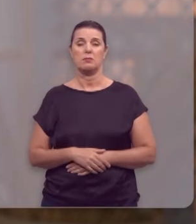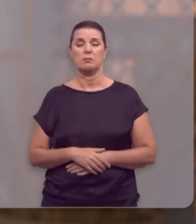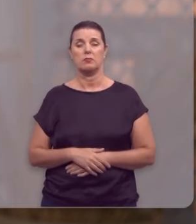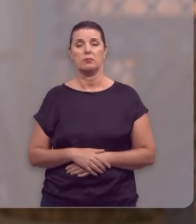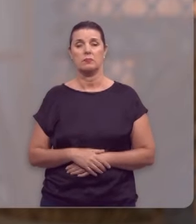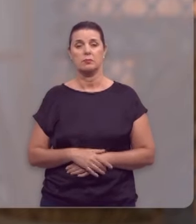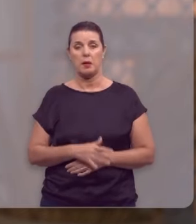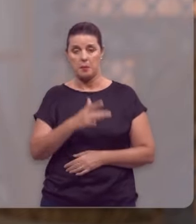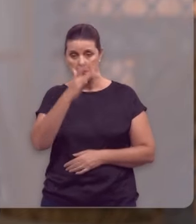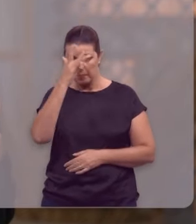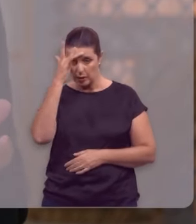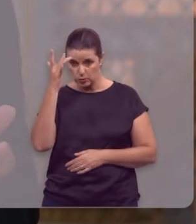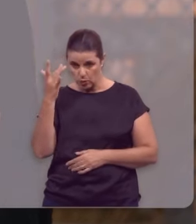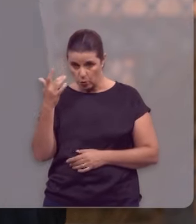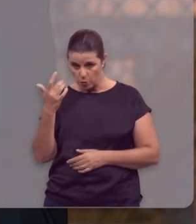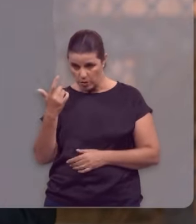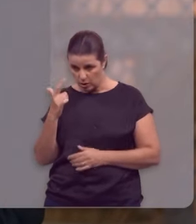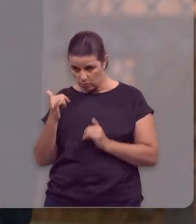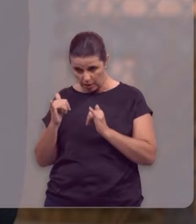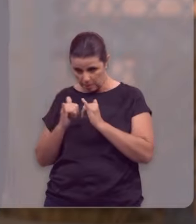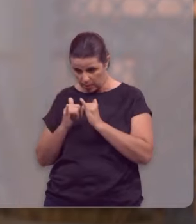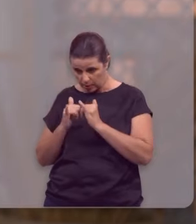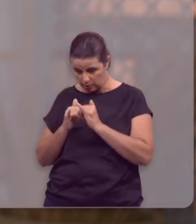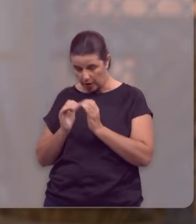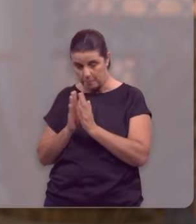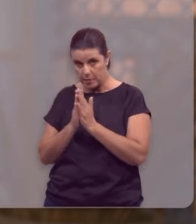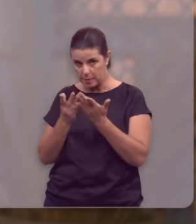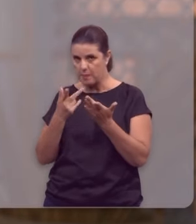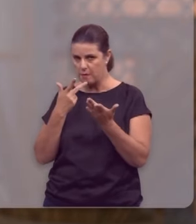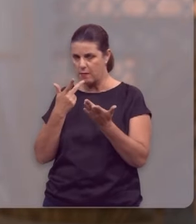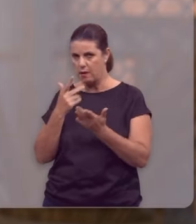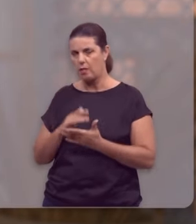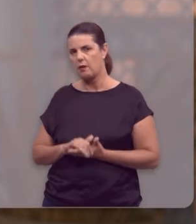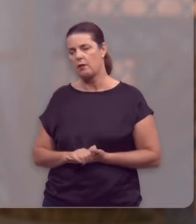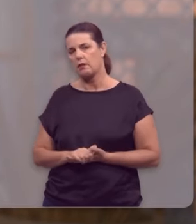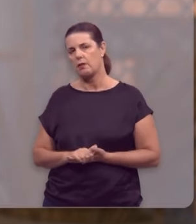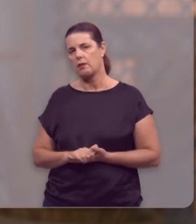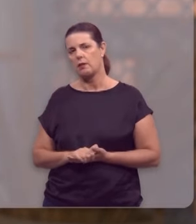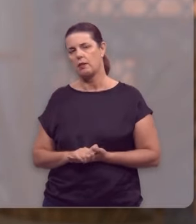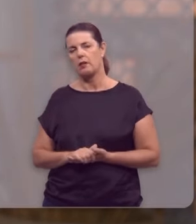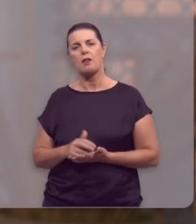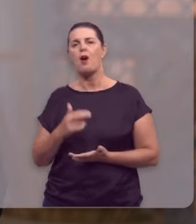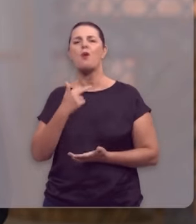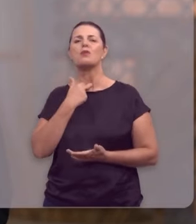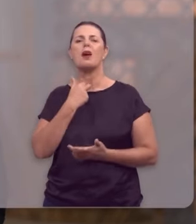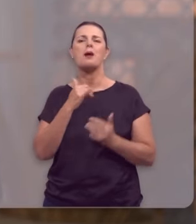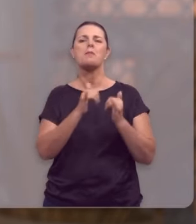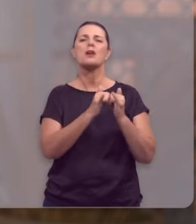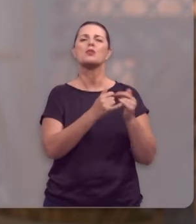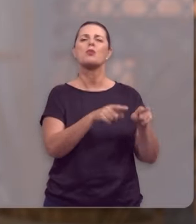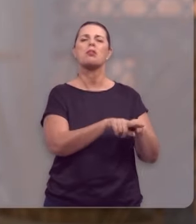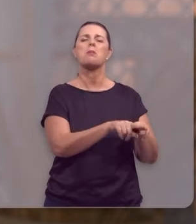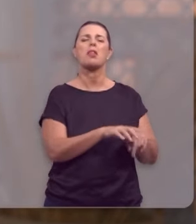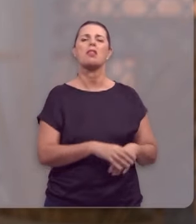A pessoa que não perdoa, a luz da Bíblia, ela não pode ser perdoada.